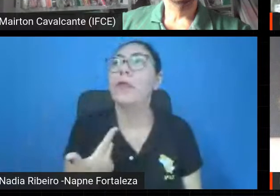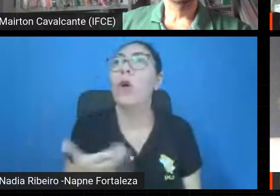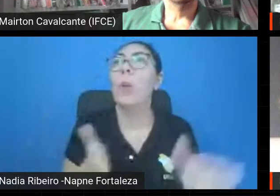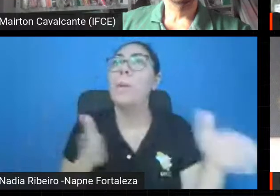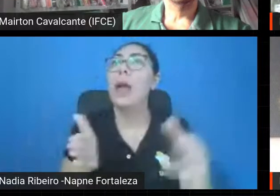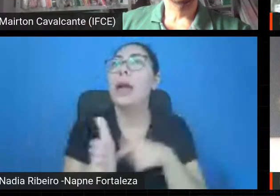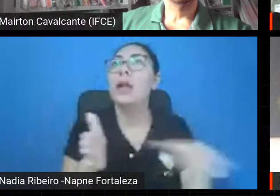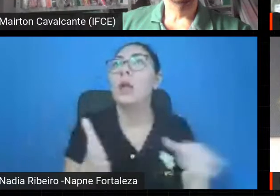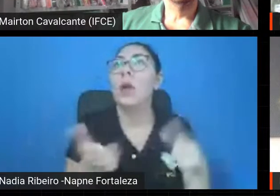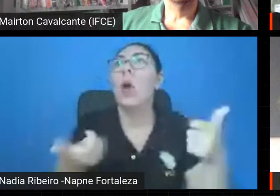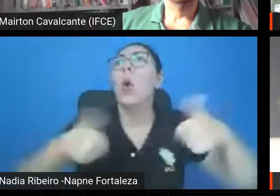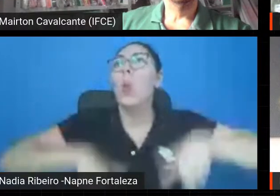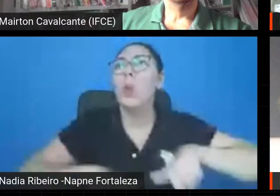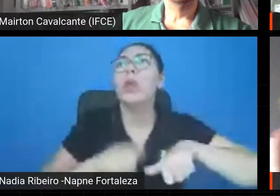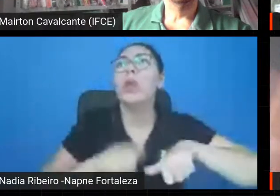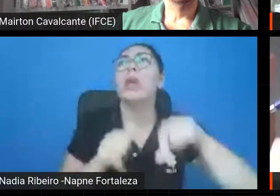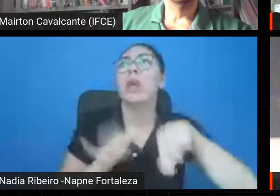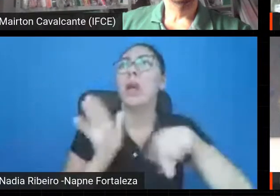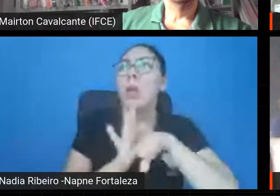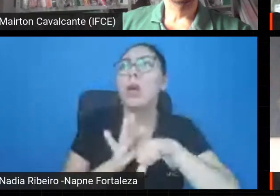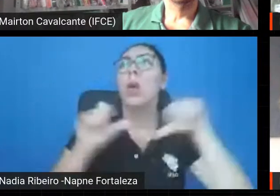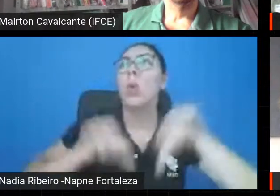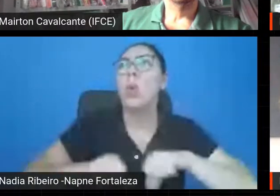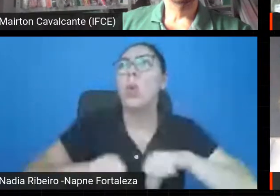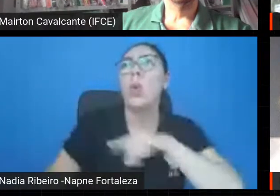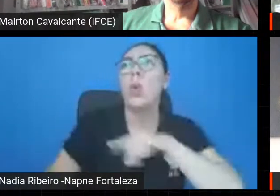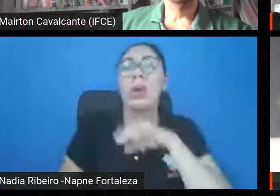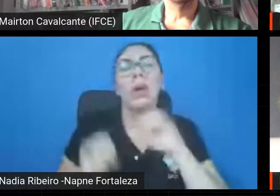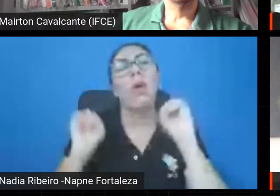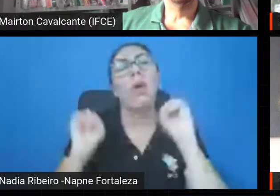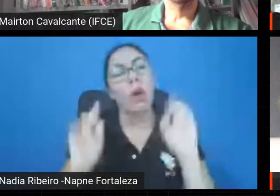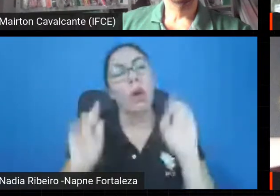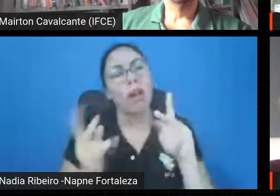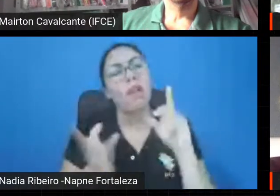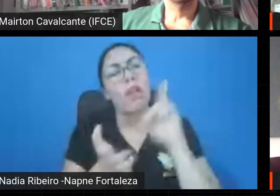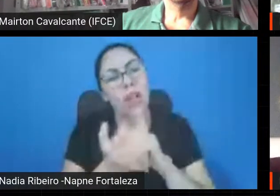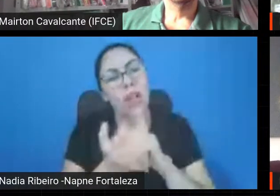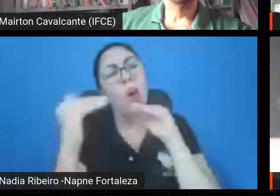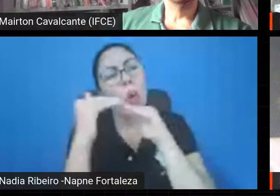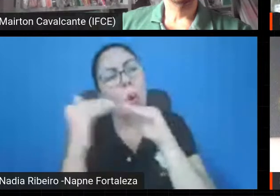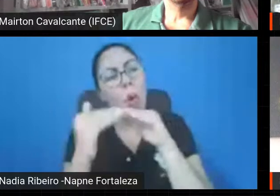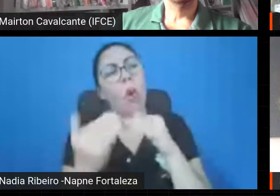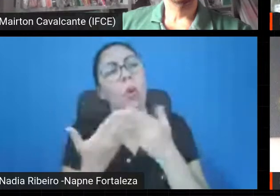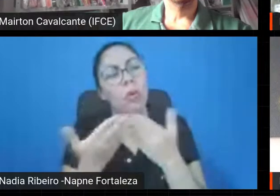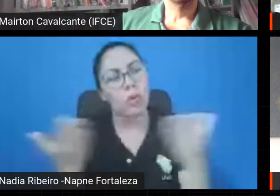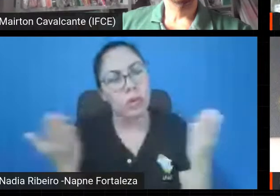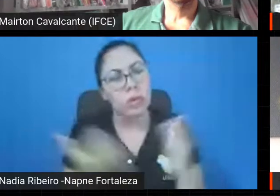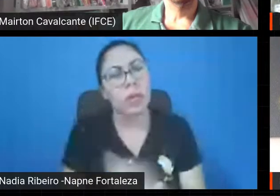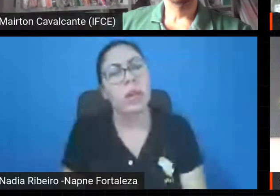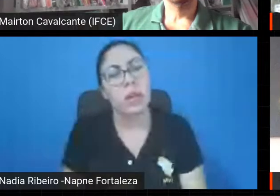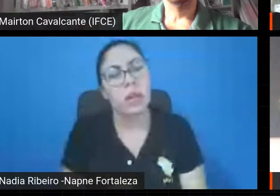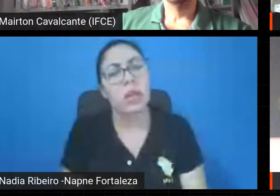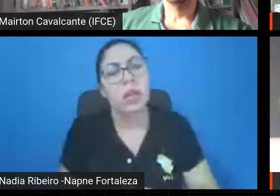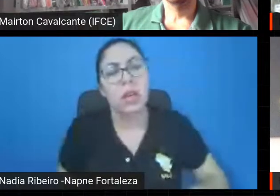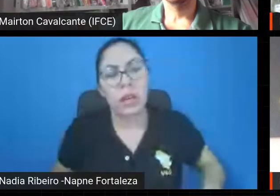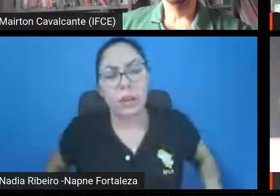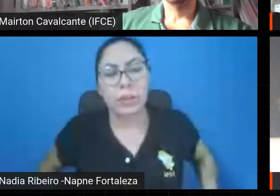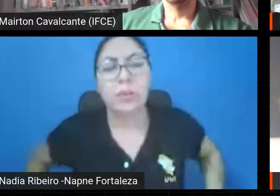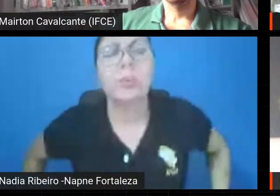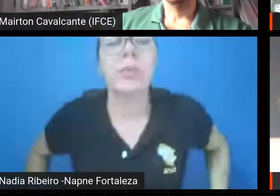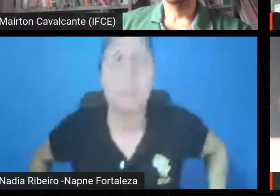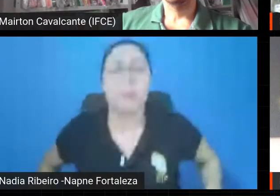ruim, estamos, estamos, mas essa é uma outra discussão, que aliás, quem tiver interesse, daqui a pouco eu vou estar numa live lá na Amped,